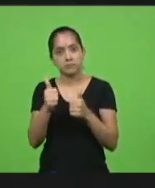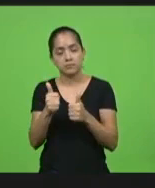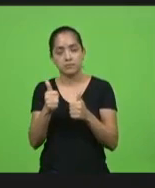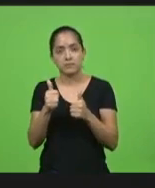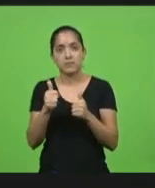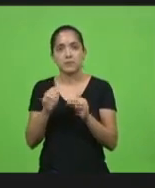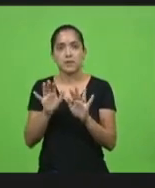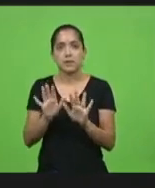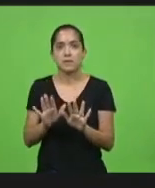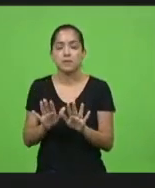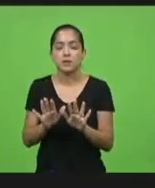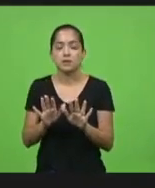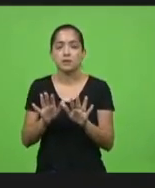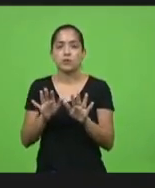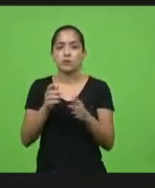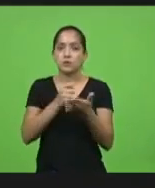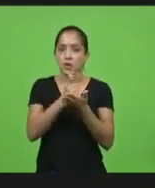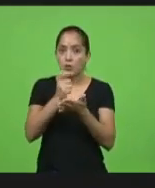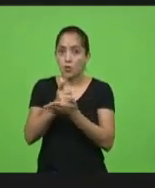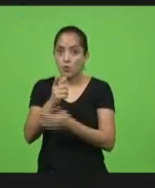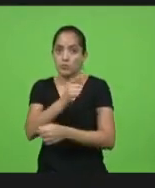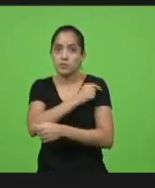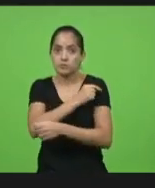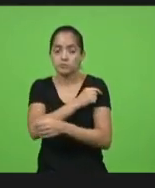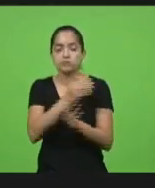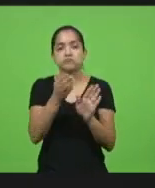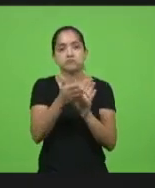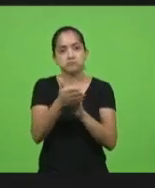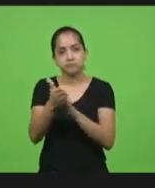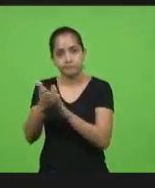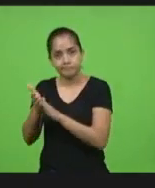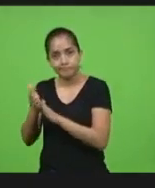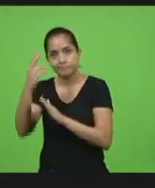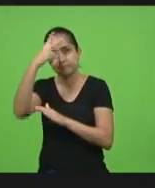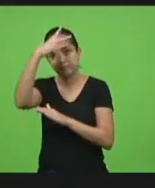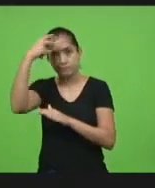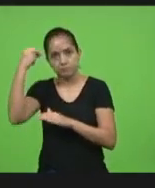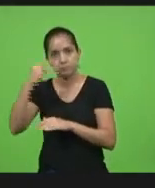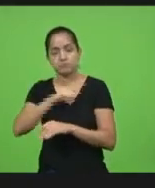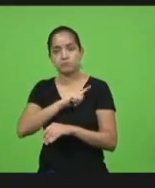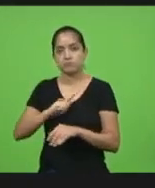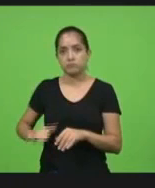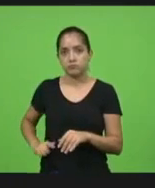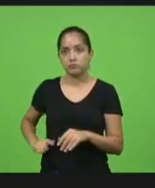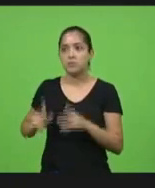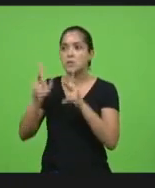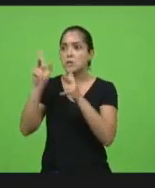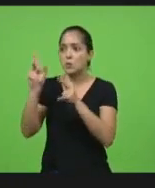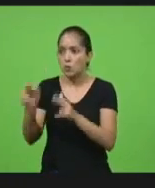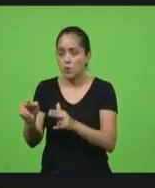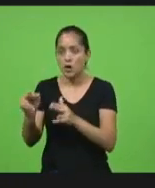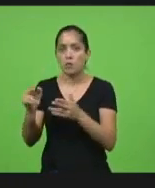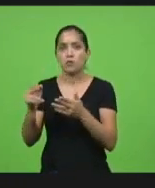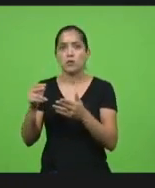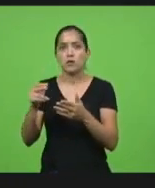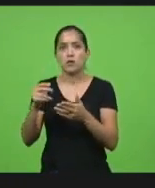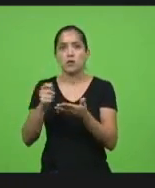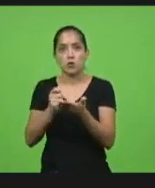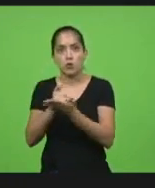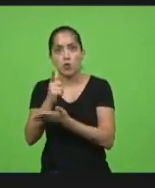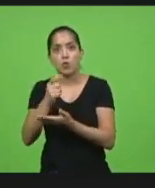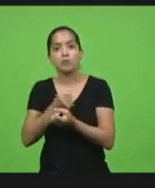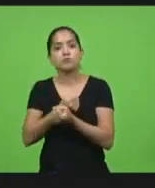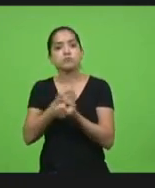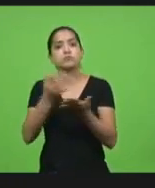quanto a compra de vacina parabéns prefeitos e governadores façam como presidente comprem e distribuam já nos